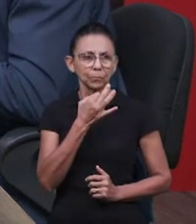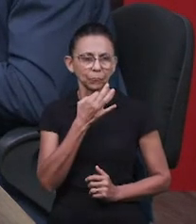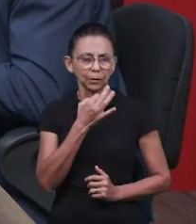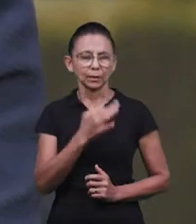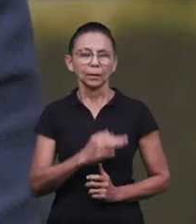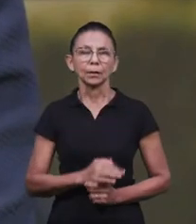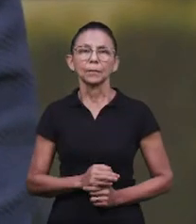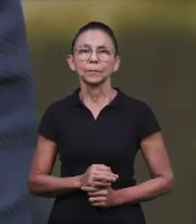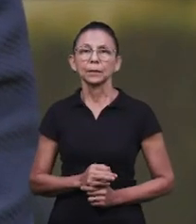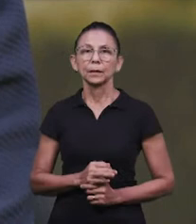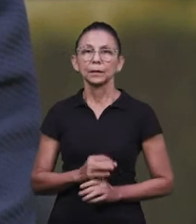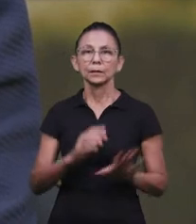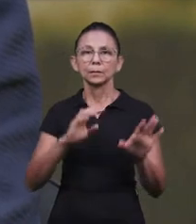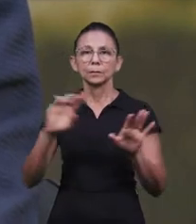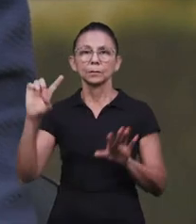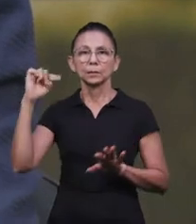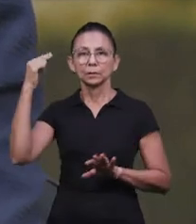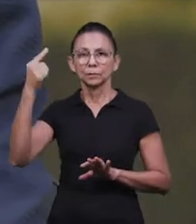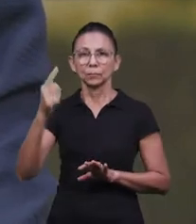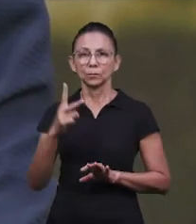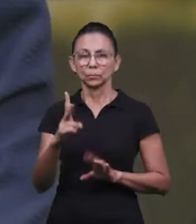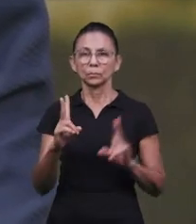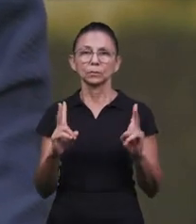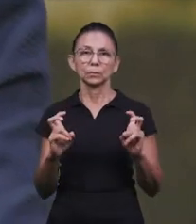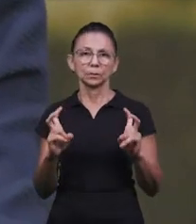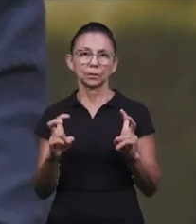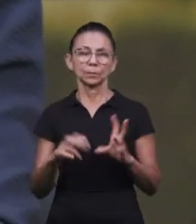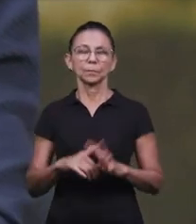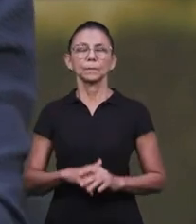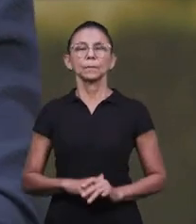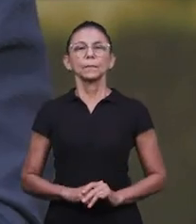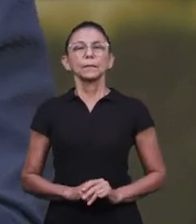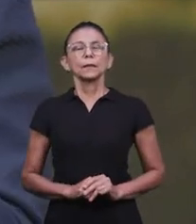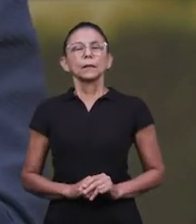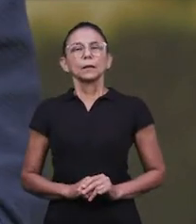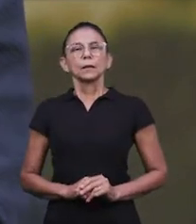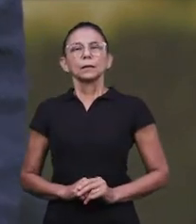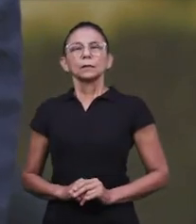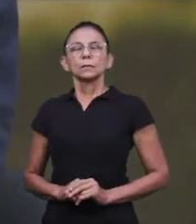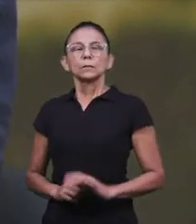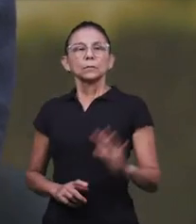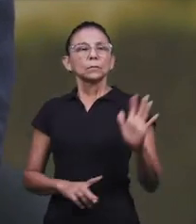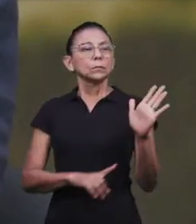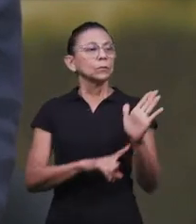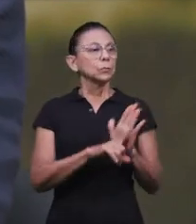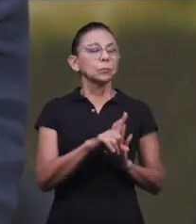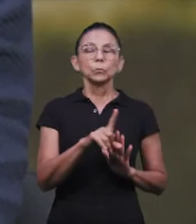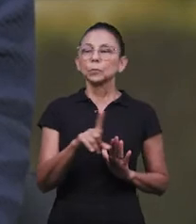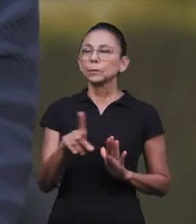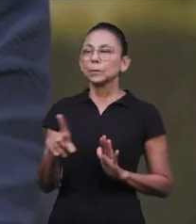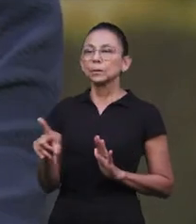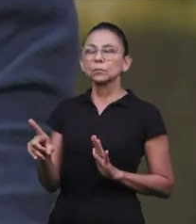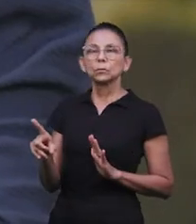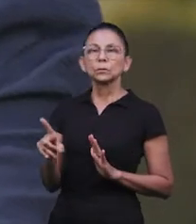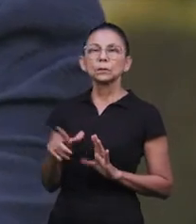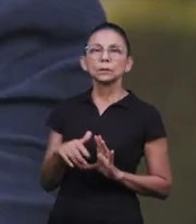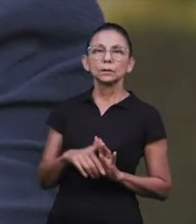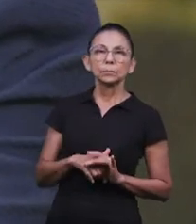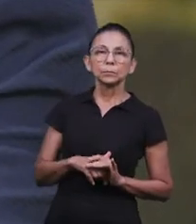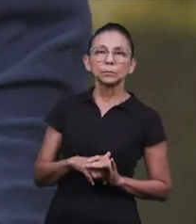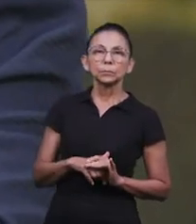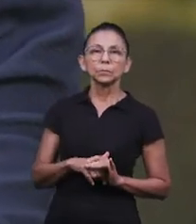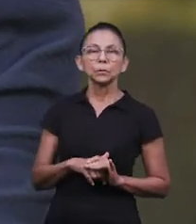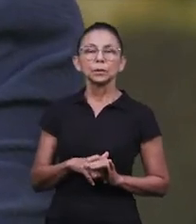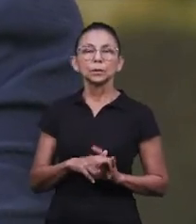na semana que vem nesse tema. Nós vamos ampliar ainda esse tema e nos aprofundar nele. Mas eu queria fazer uma pergunta, porque eu